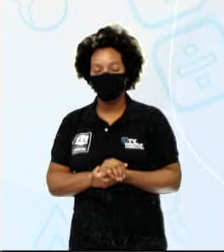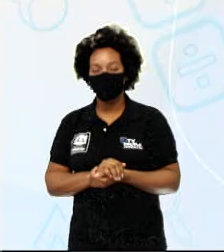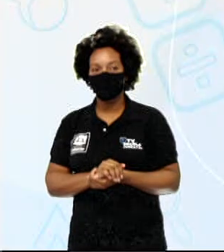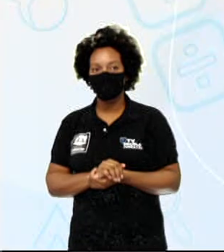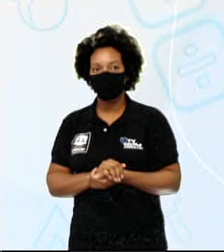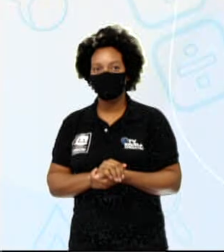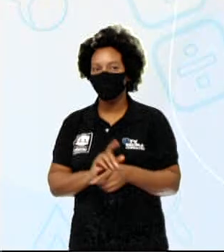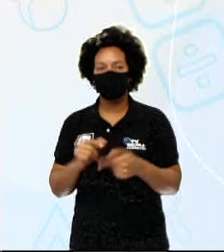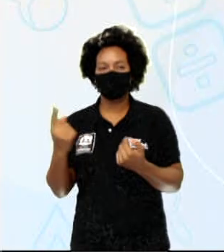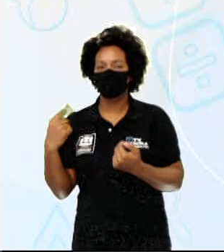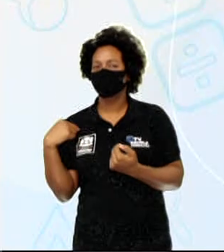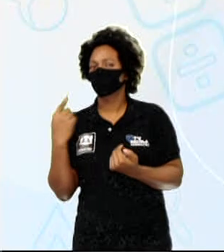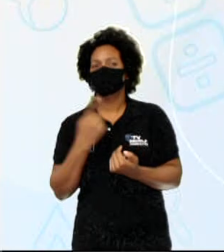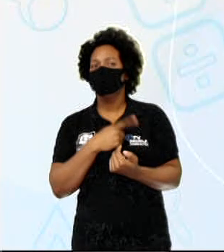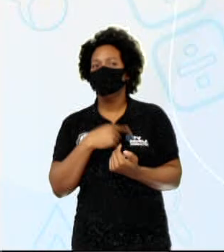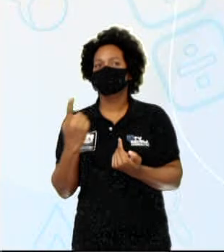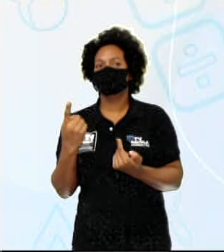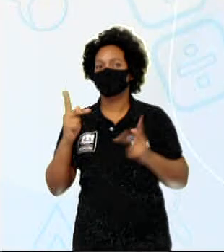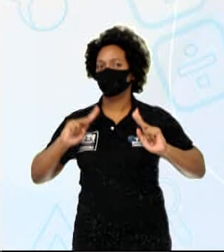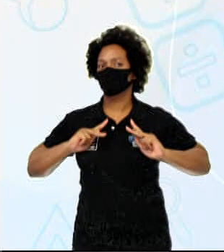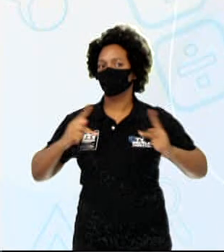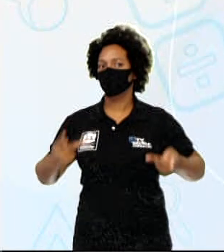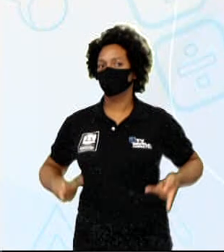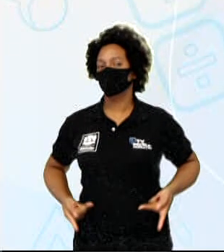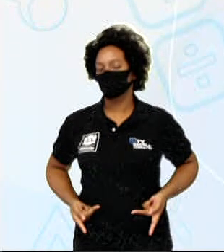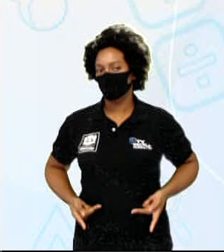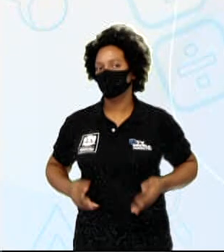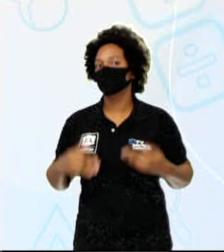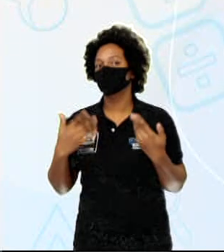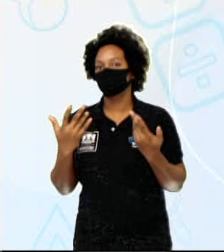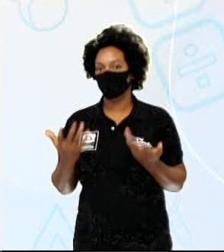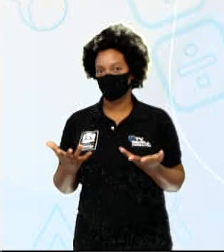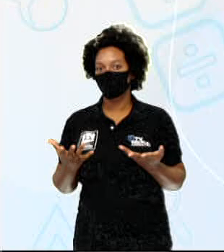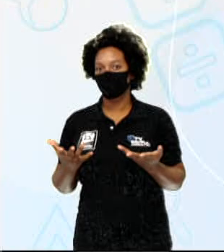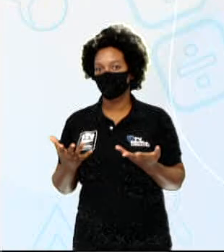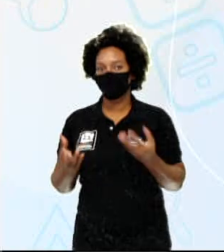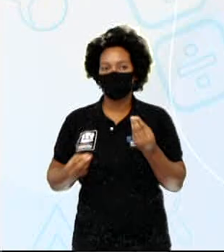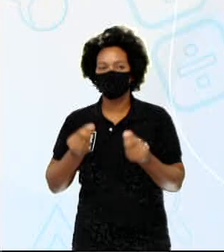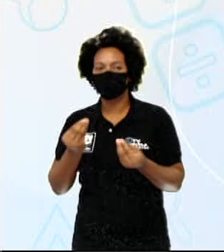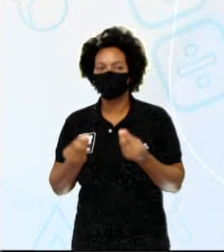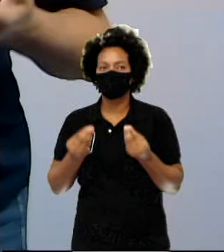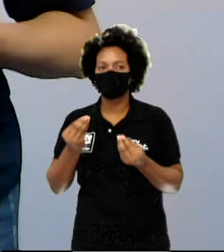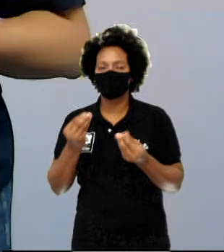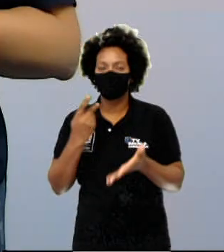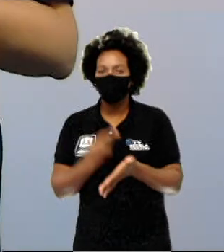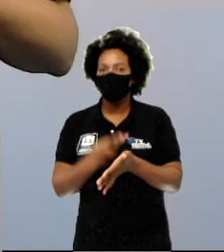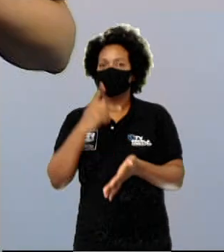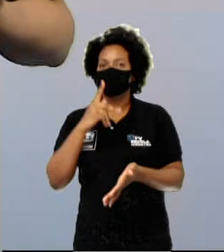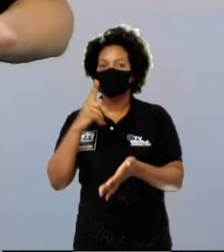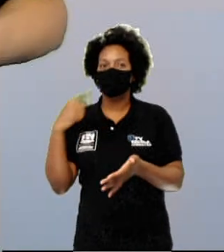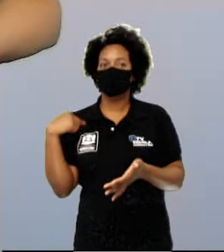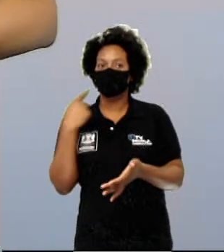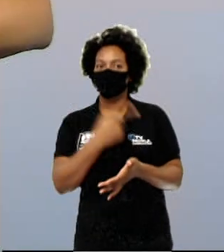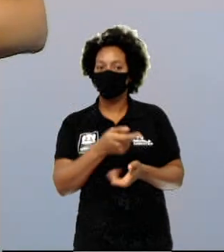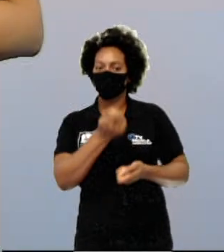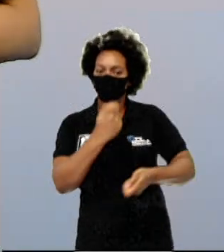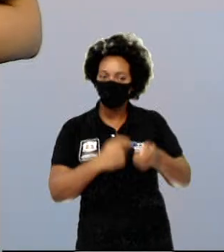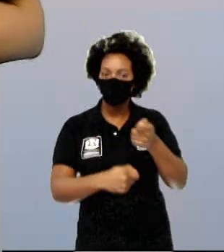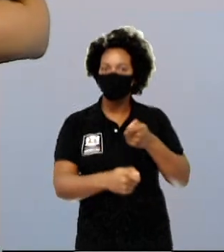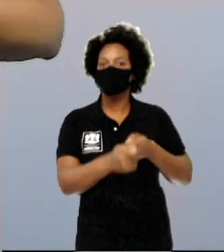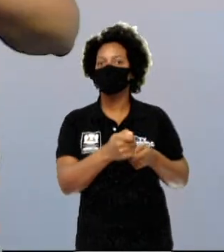Mas e nós, os homo sapiens? Como aconteceu a nossa evolução?